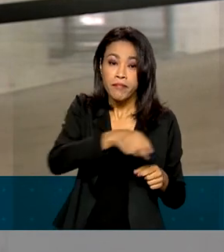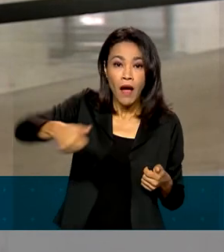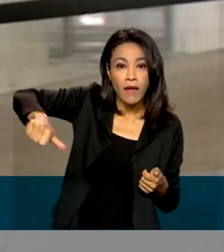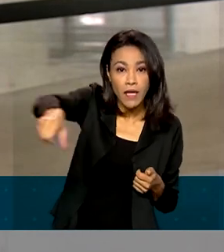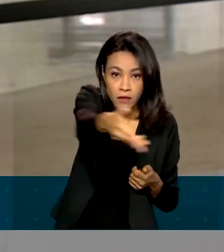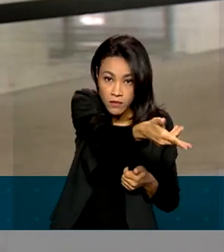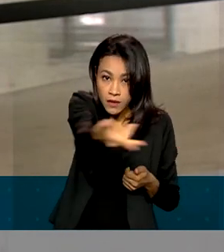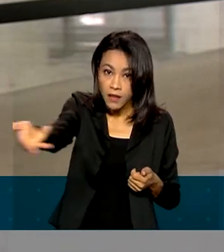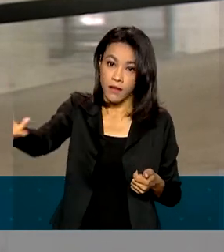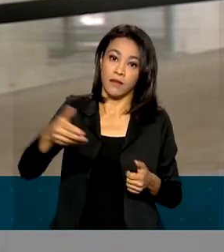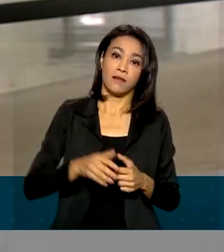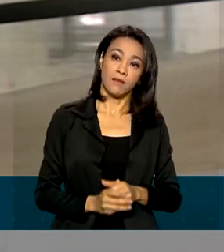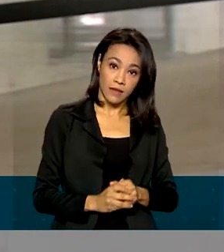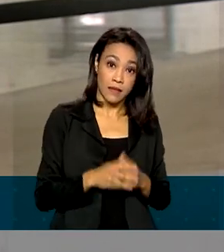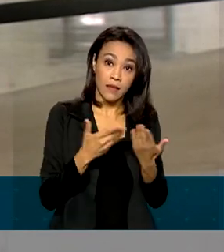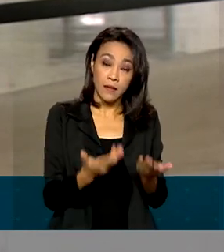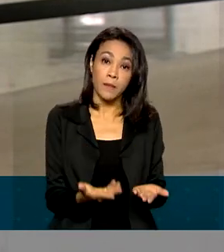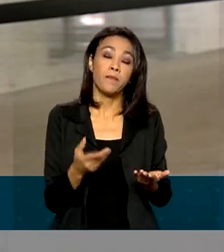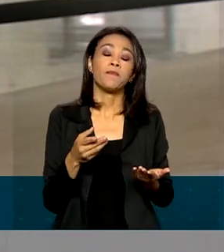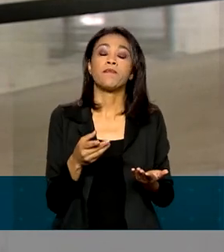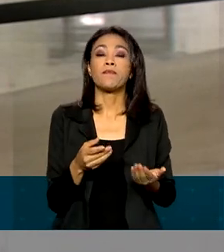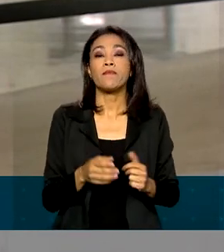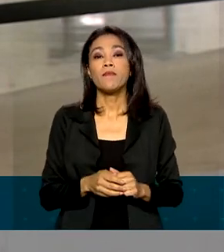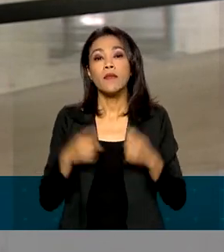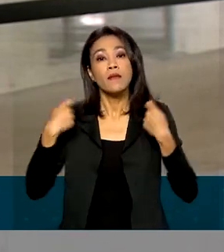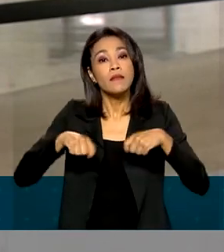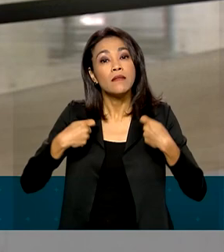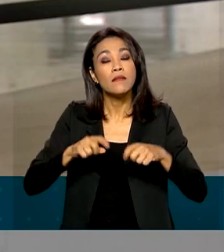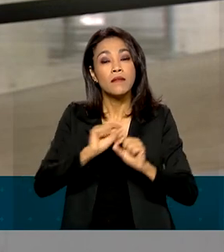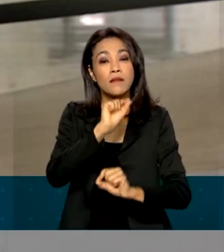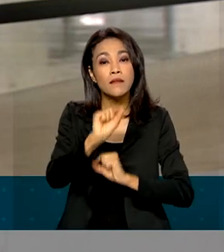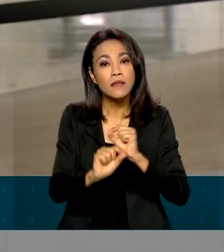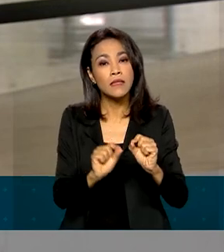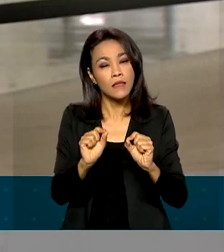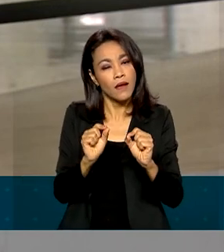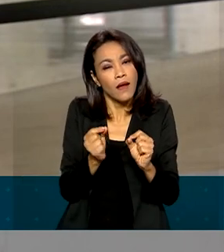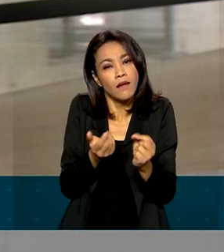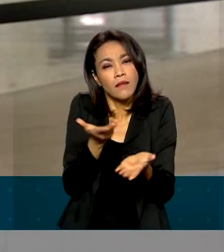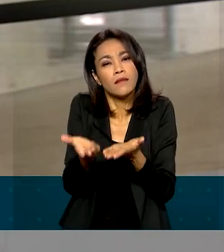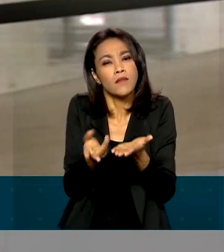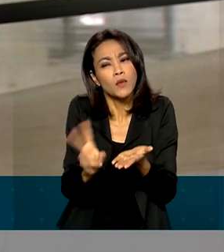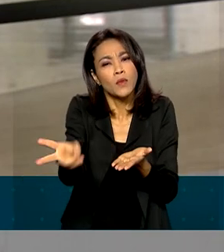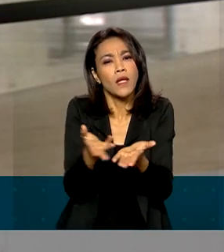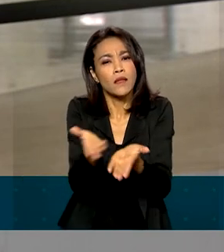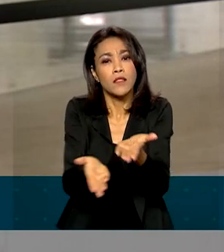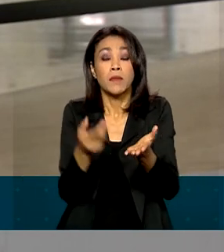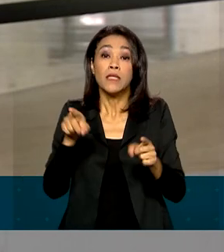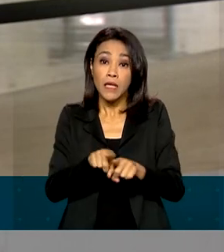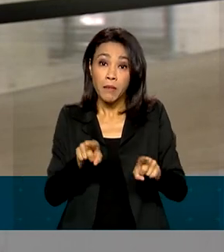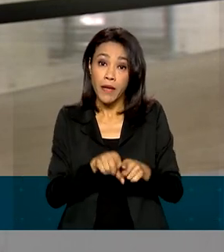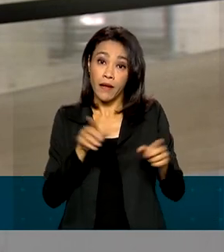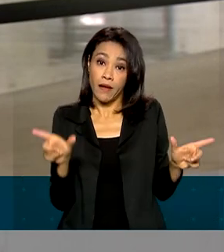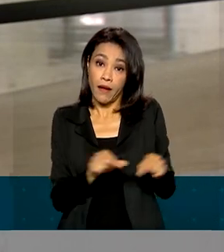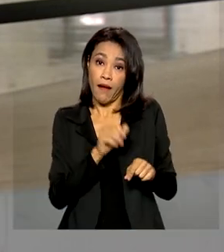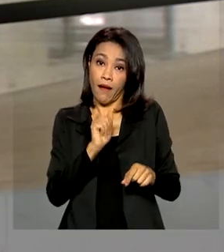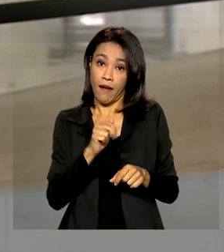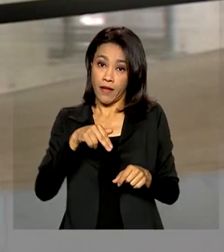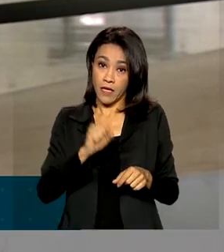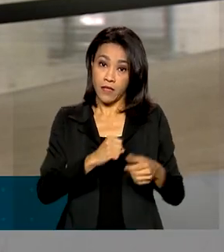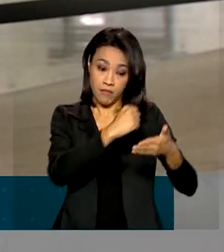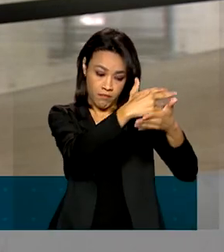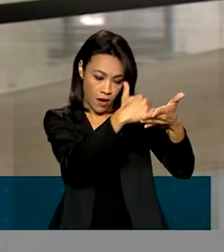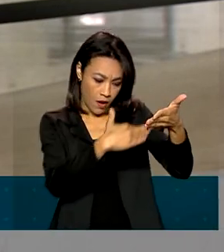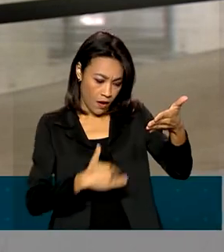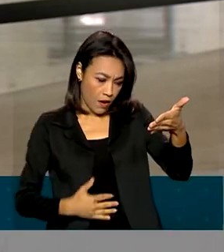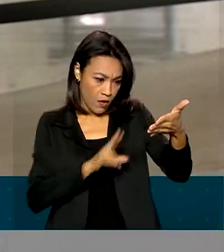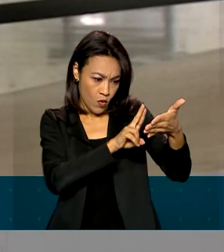inscritos nesses planos. Eles devem ser atendidos normalmente. A ANS também divulgou uma lista de planos que podem voltar a